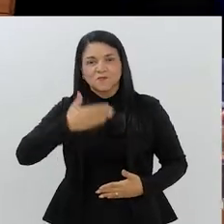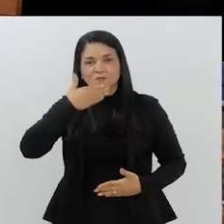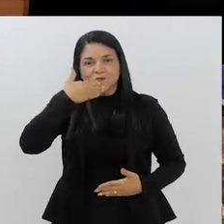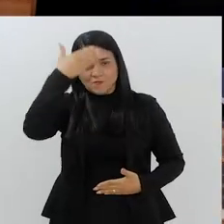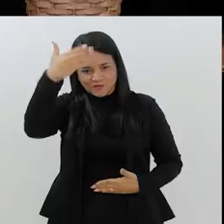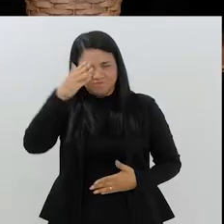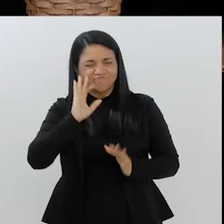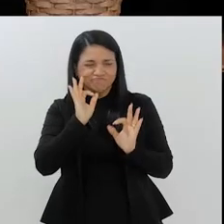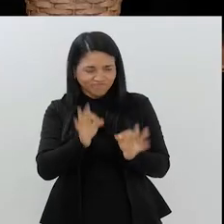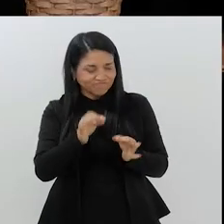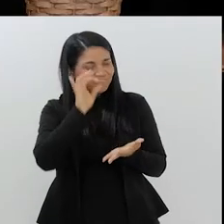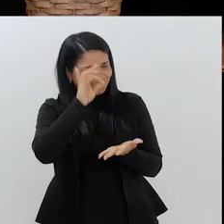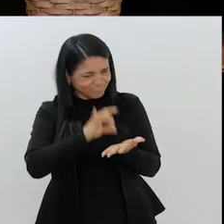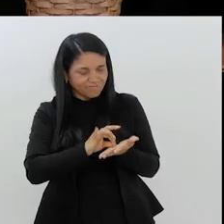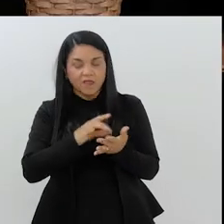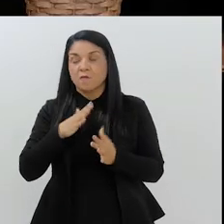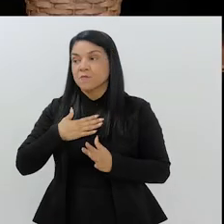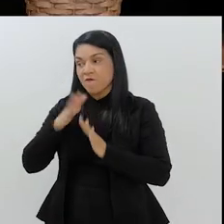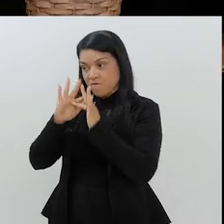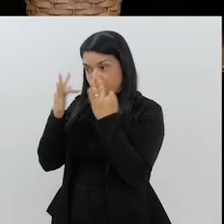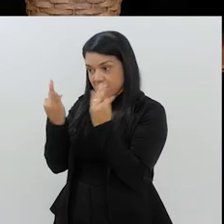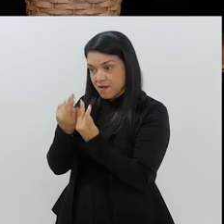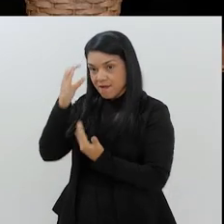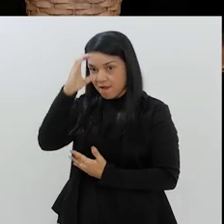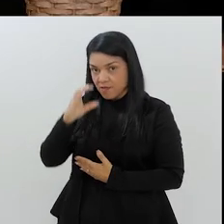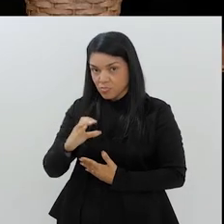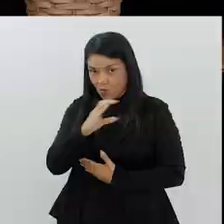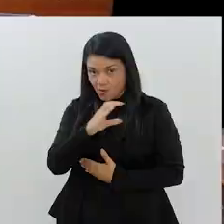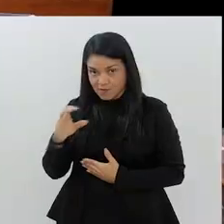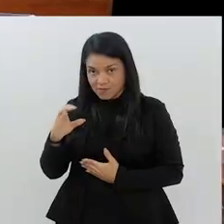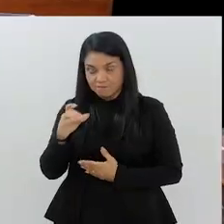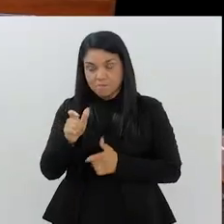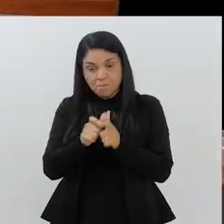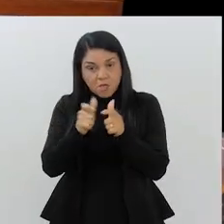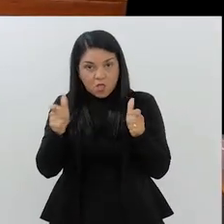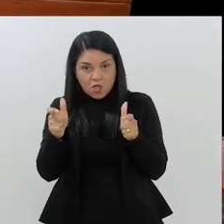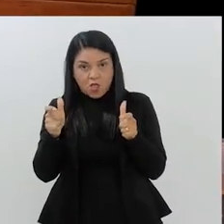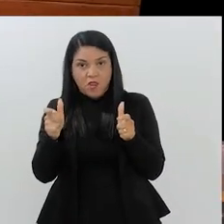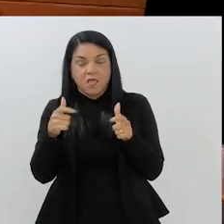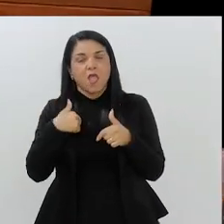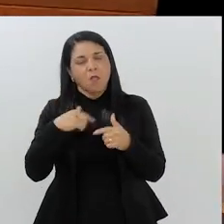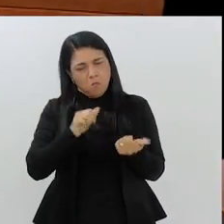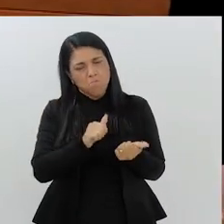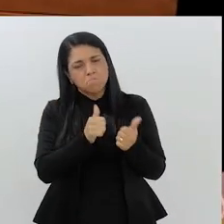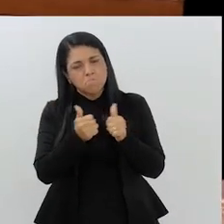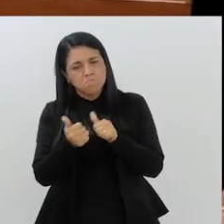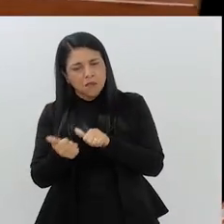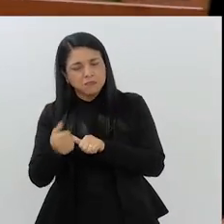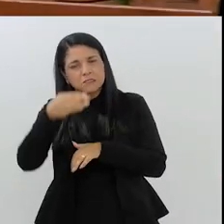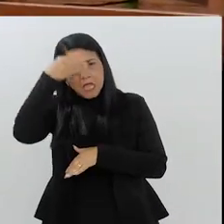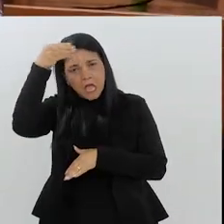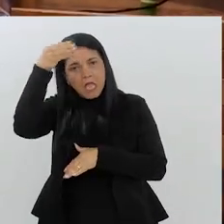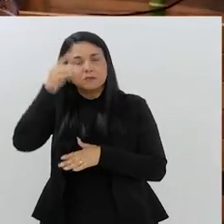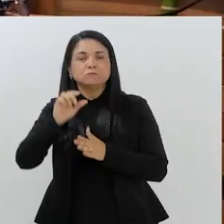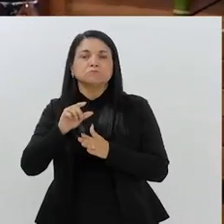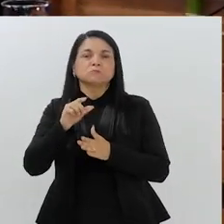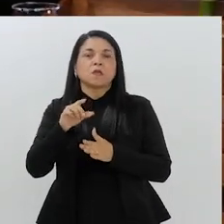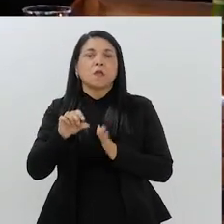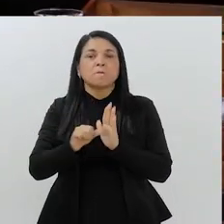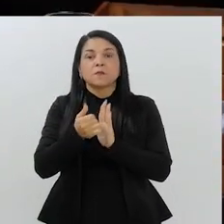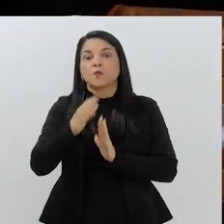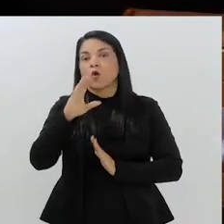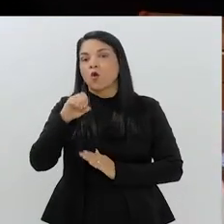muçulmano. É, exatamente. A minha família é católica, né? Em sua maioria. Eu também fui batizado, fiz primeira comunhão.